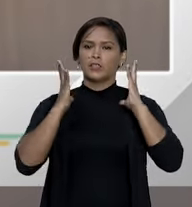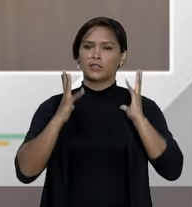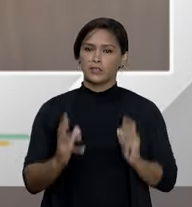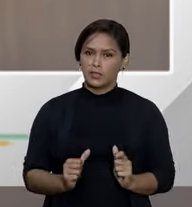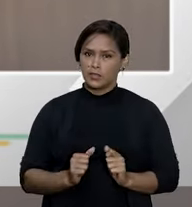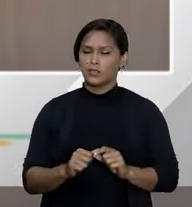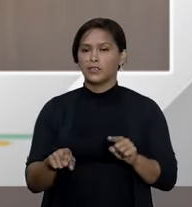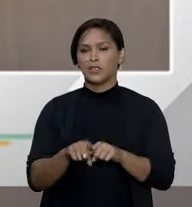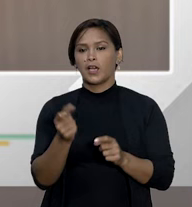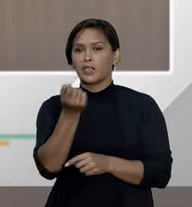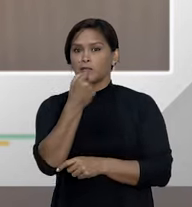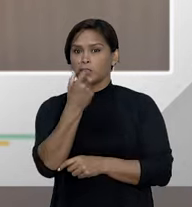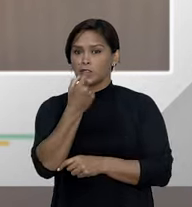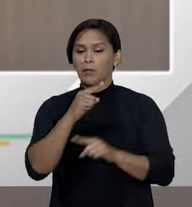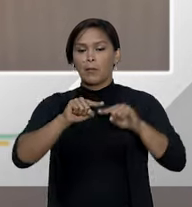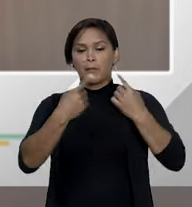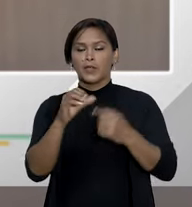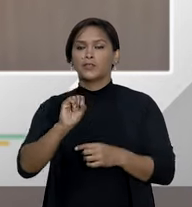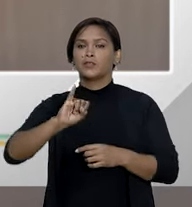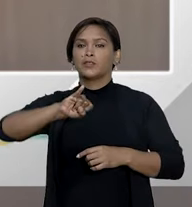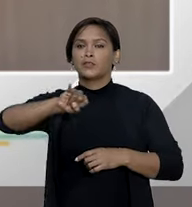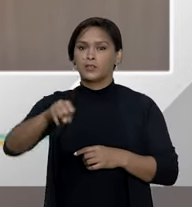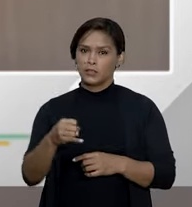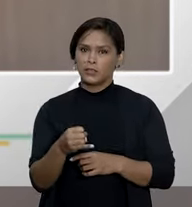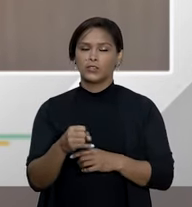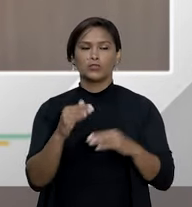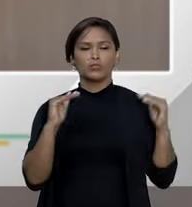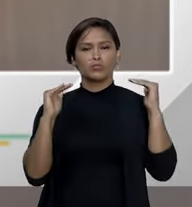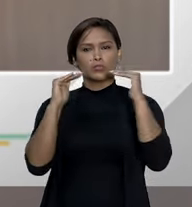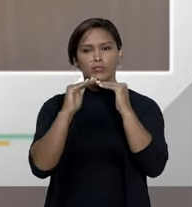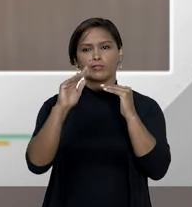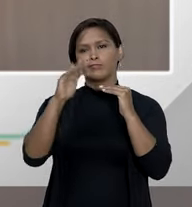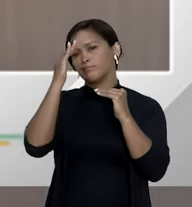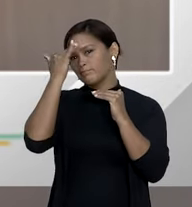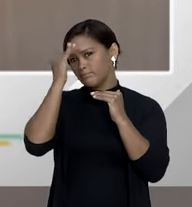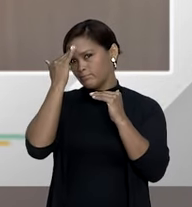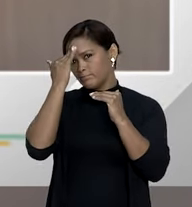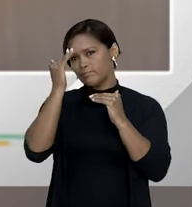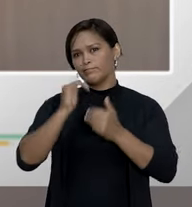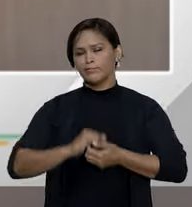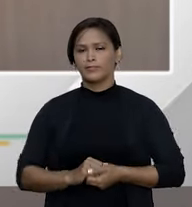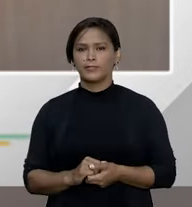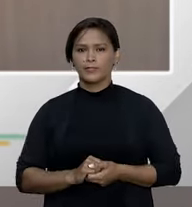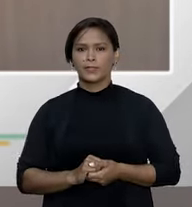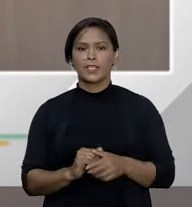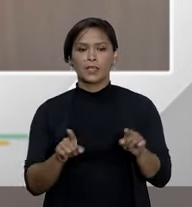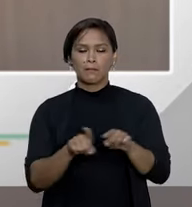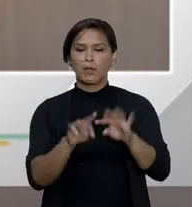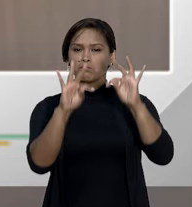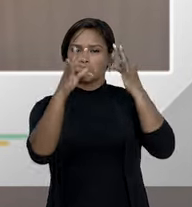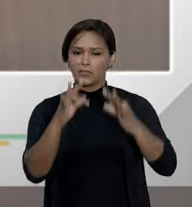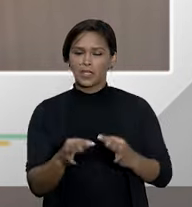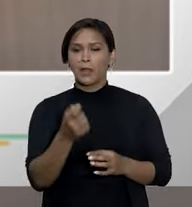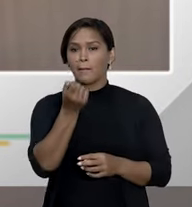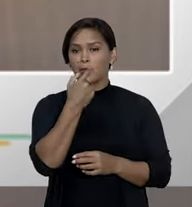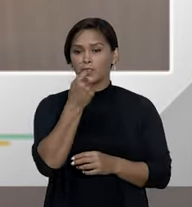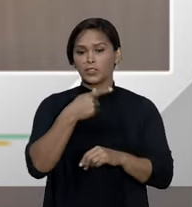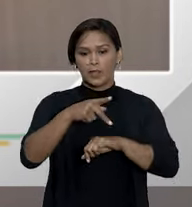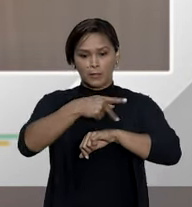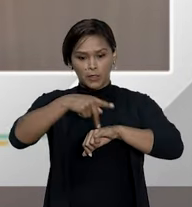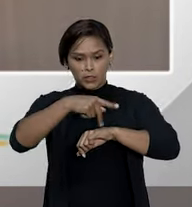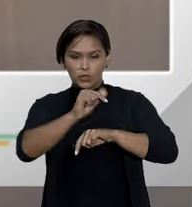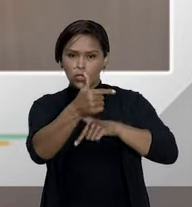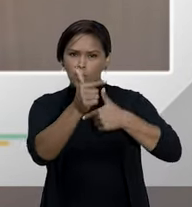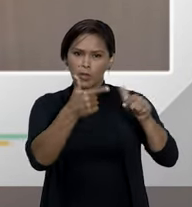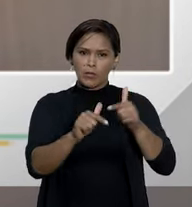do medicamento e tal mas o superior consolidou esse entendimento que embora se tratando de medicamento importado ainda não